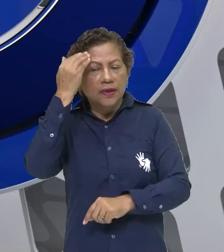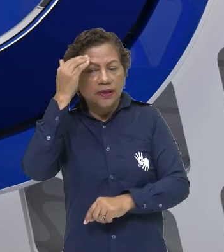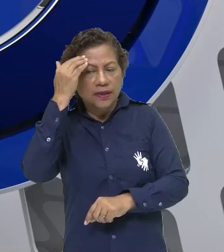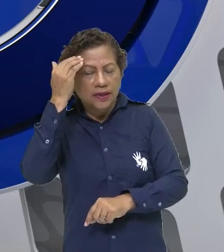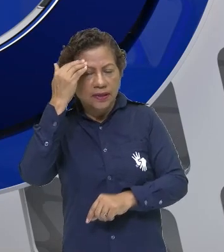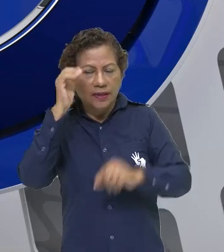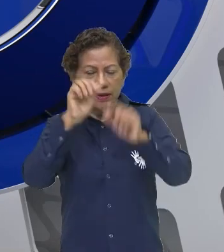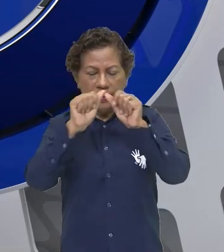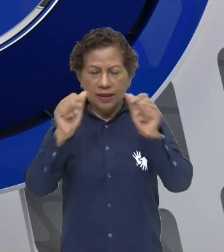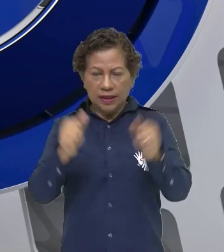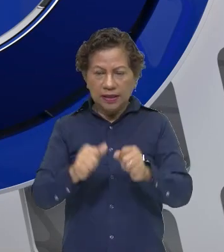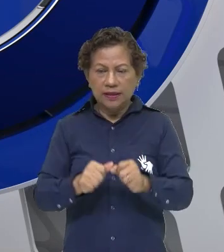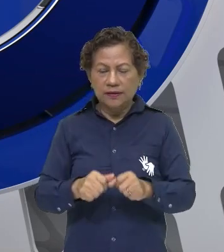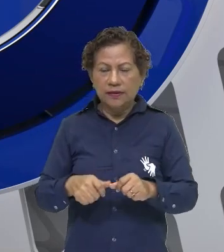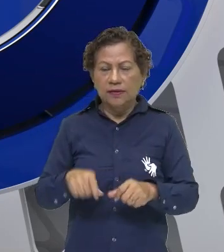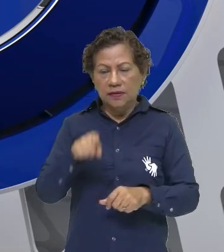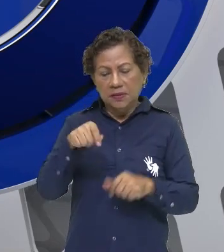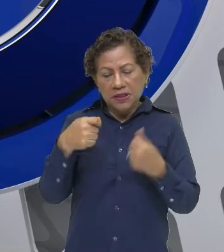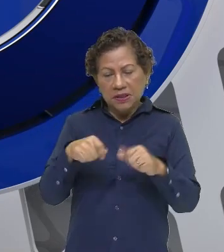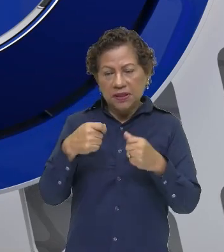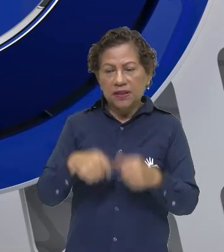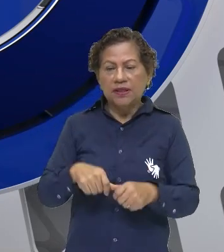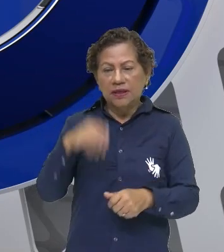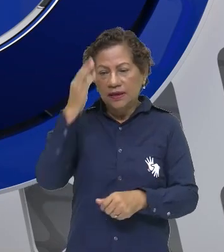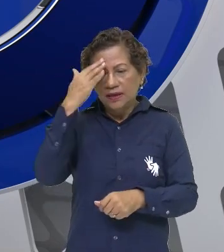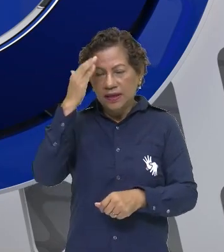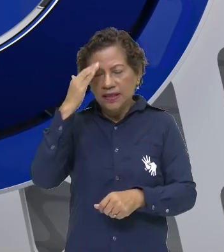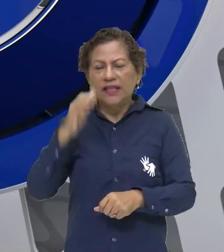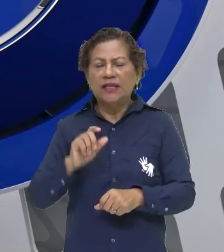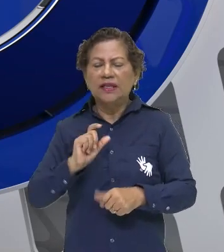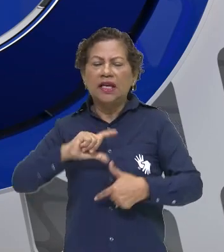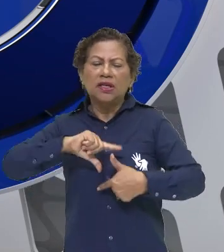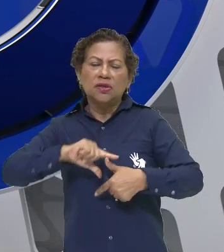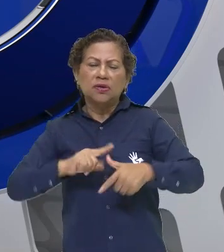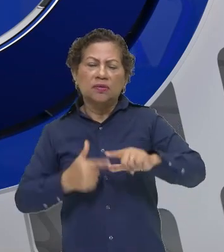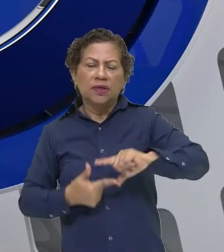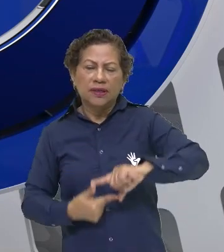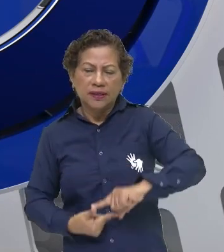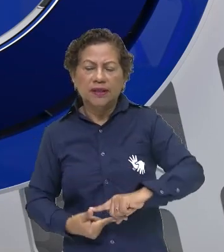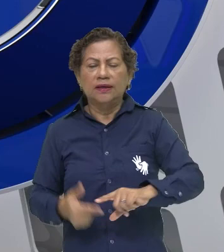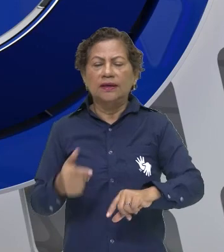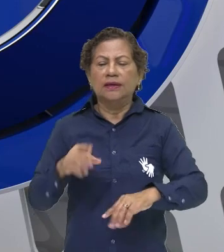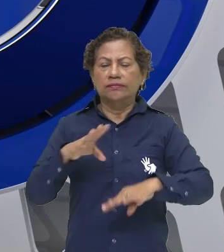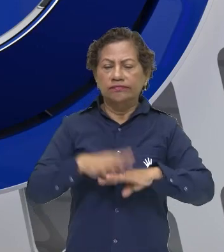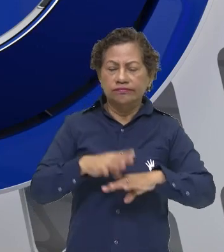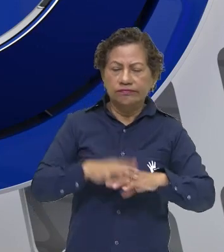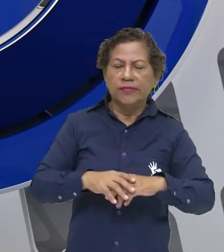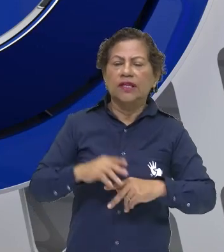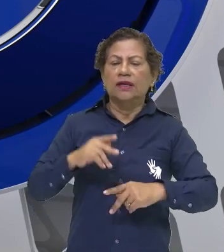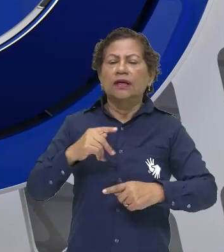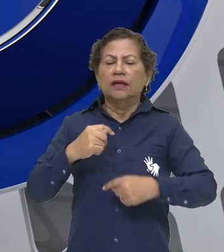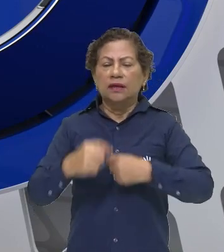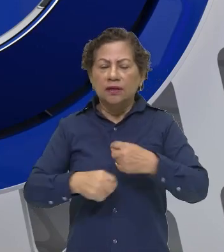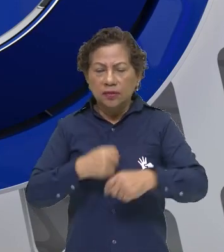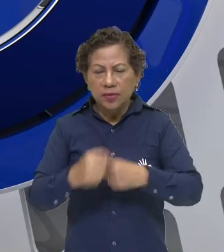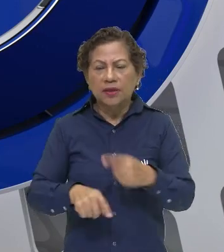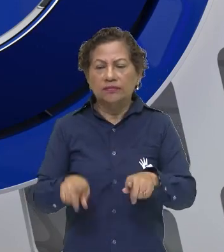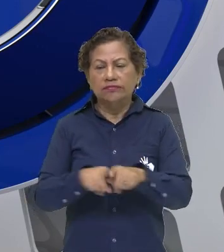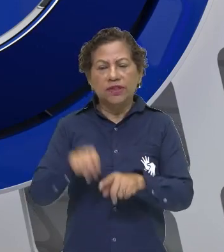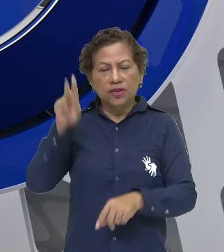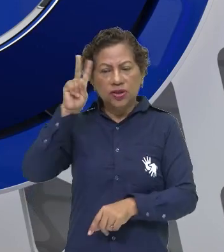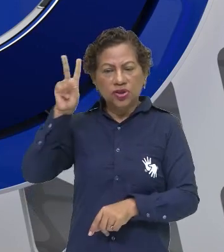arte, você tem que entender um pouco de matemática, você tem que entender de geometria, você tem que entender da economia, você tem que entender de história,